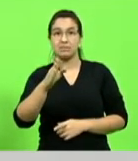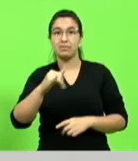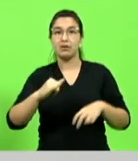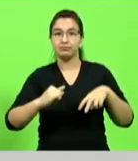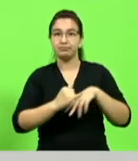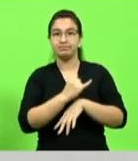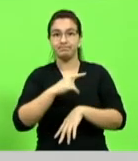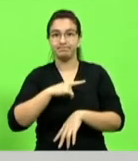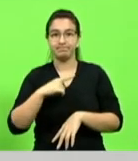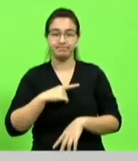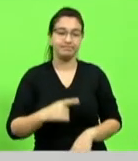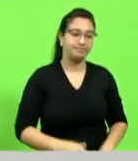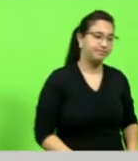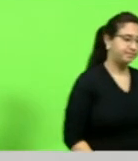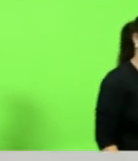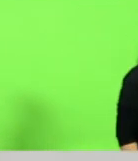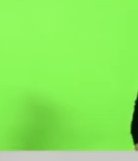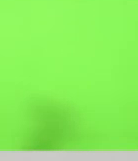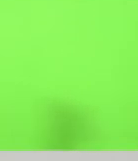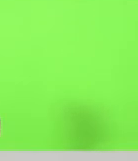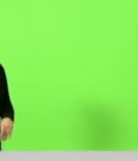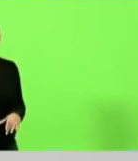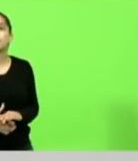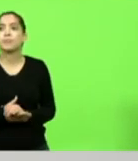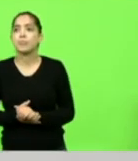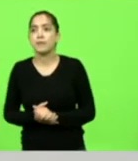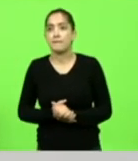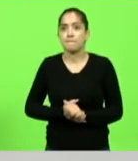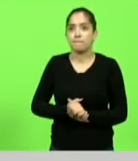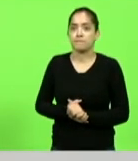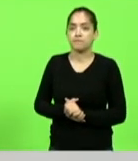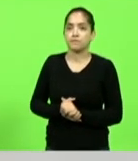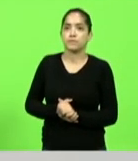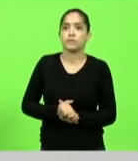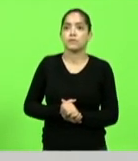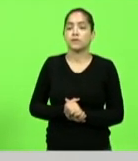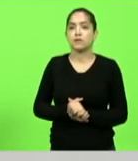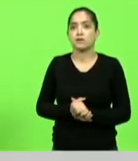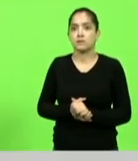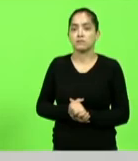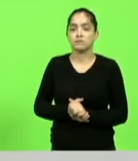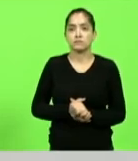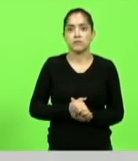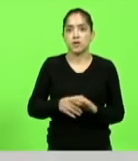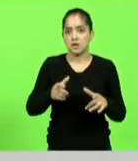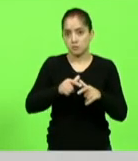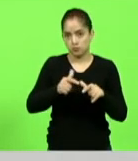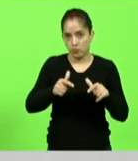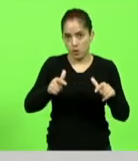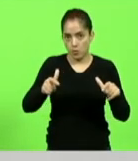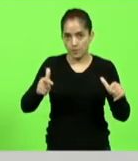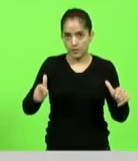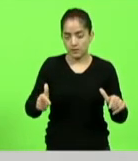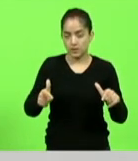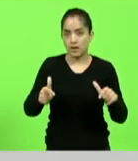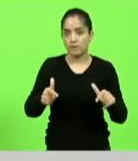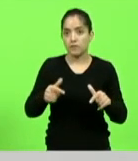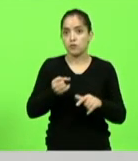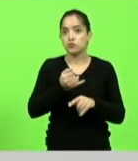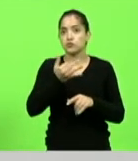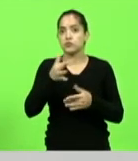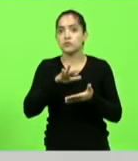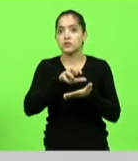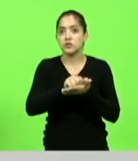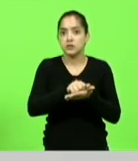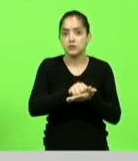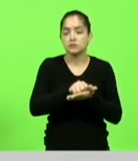tal realidade era potencializada pelo fato de que ao mesmo tempo em que os casos aumentavam os números de registros de